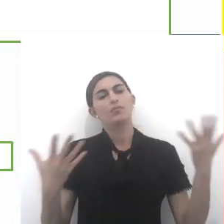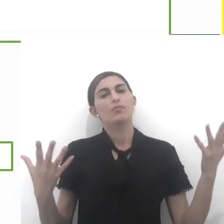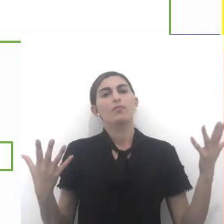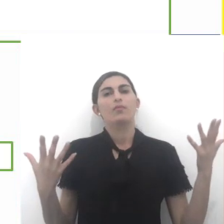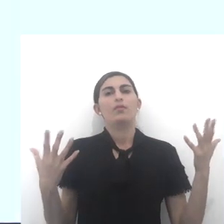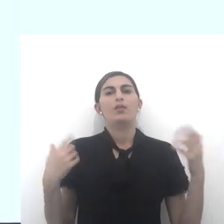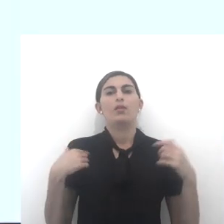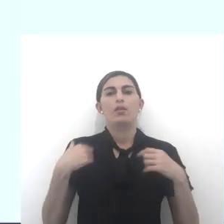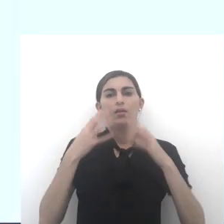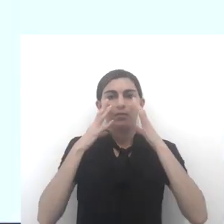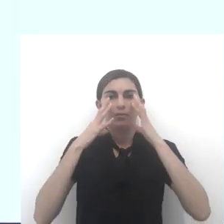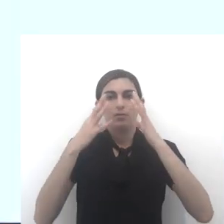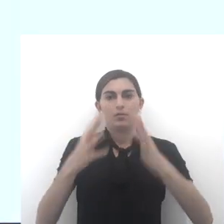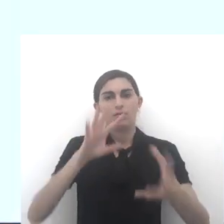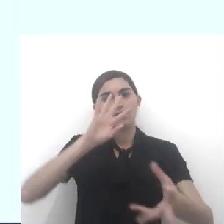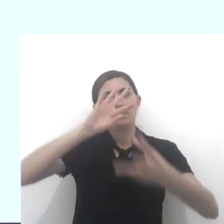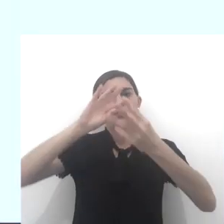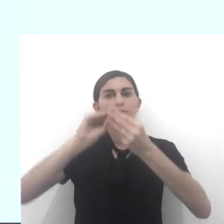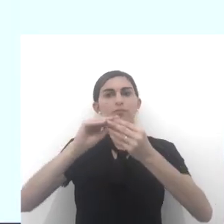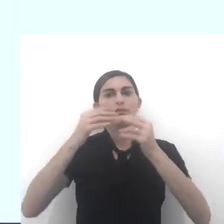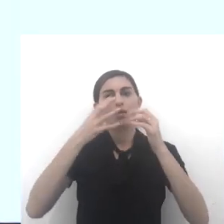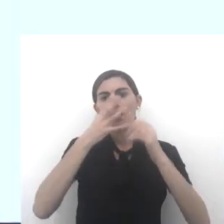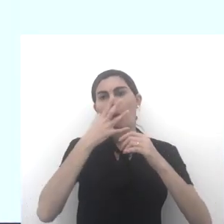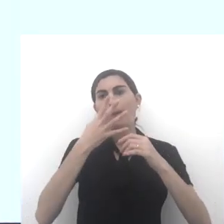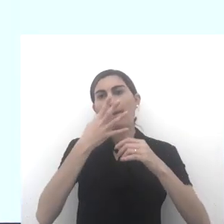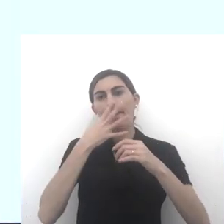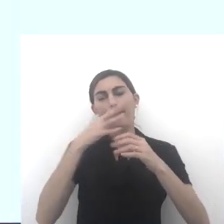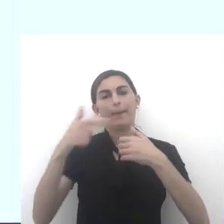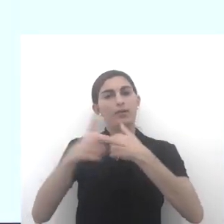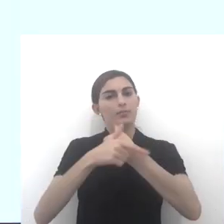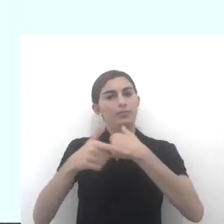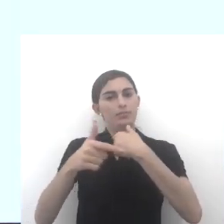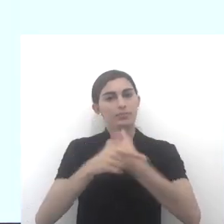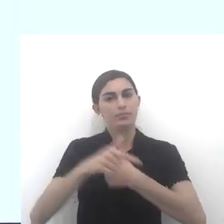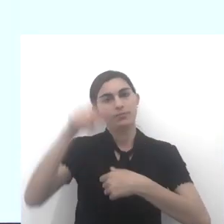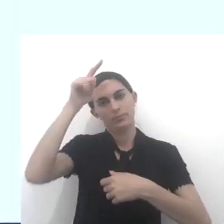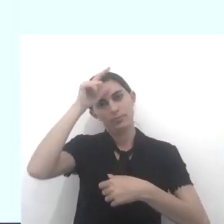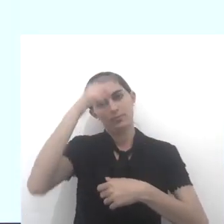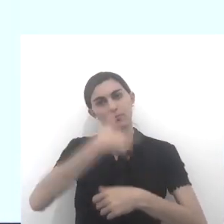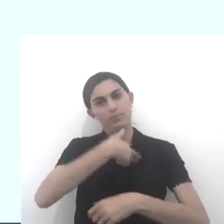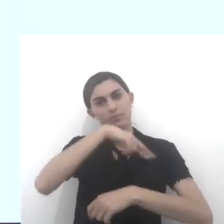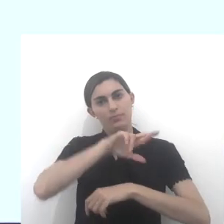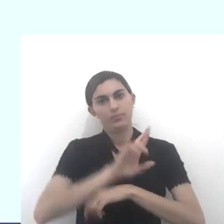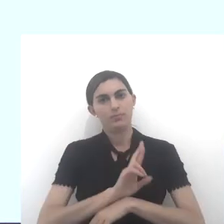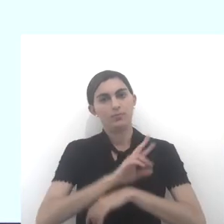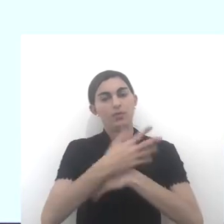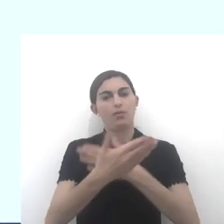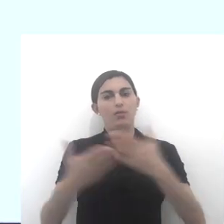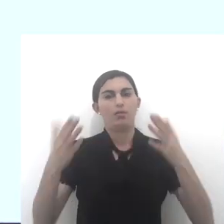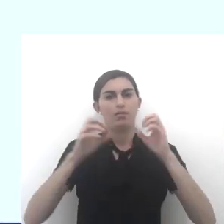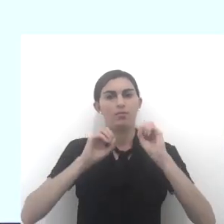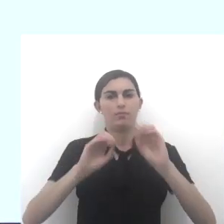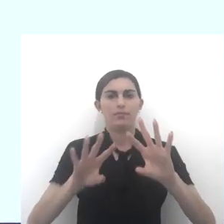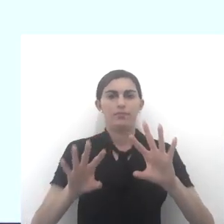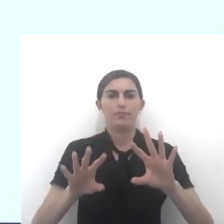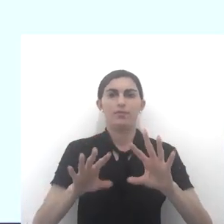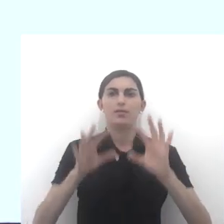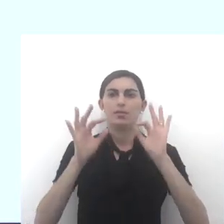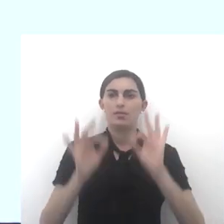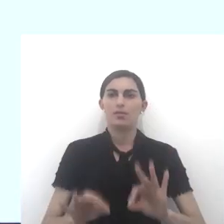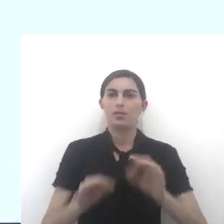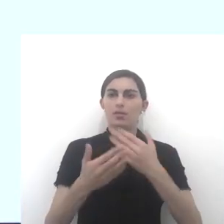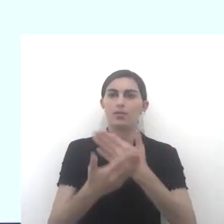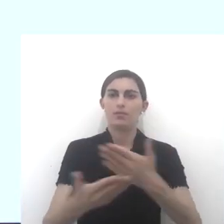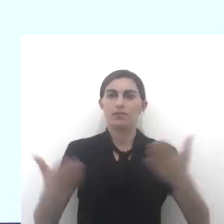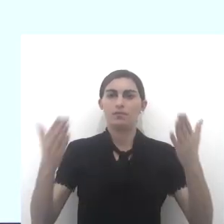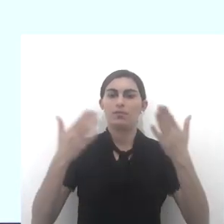Então, prestem bem atenção, nesta síntese, nós observamos o papel do líder religioso, ele congrega,